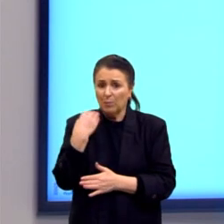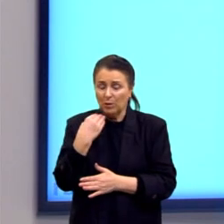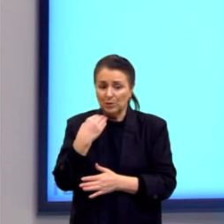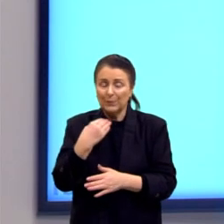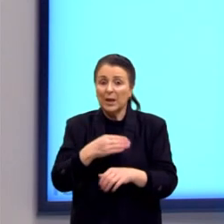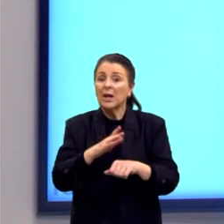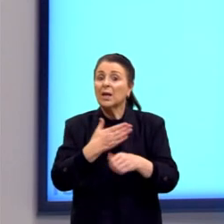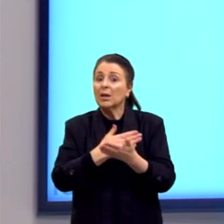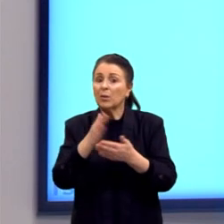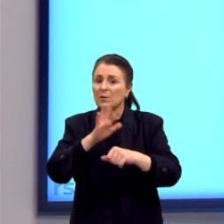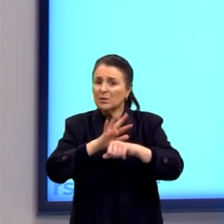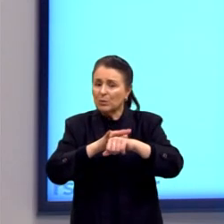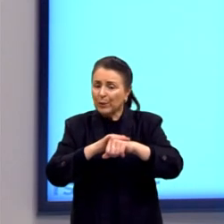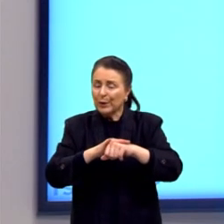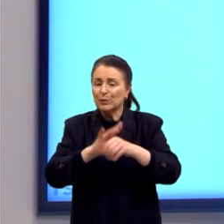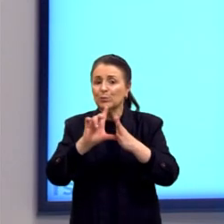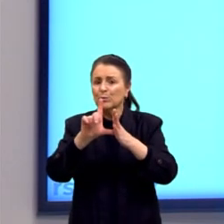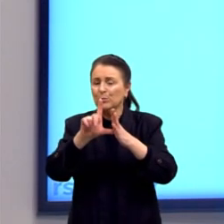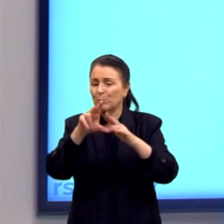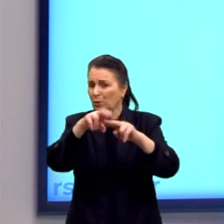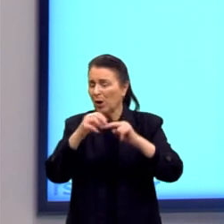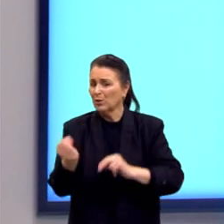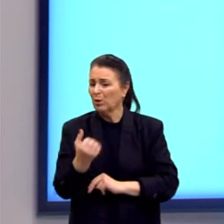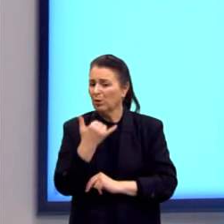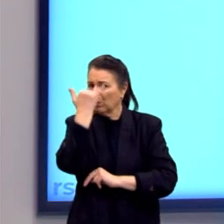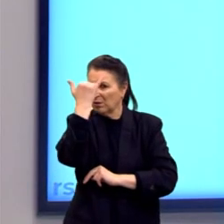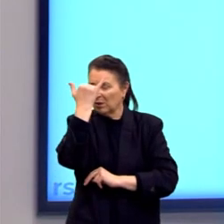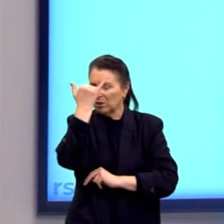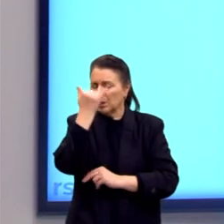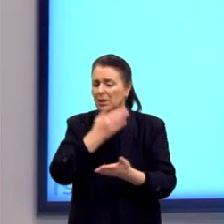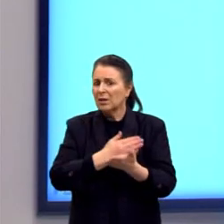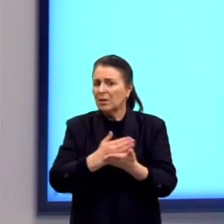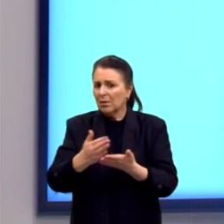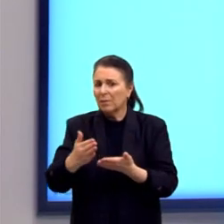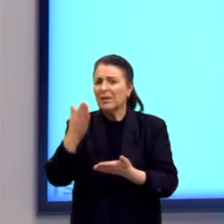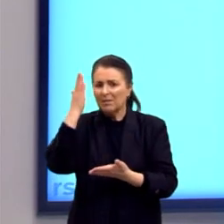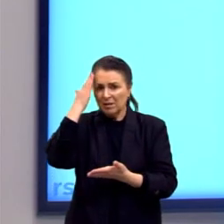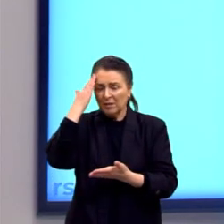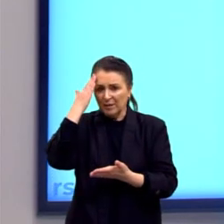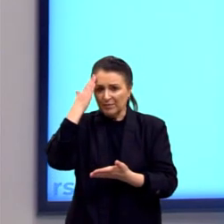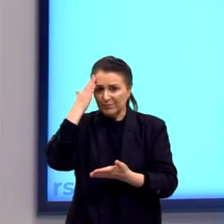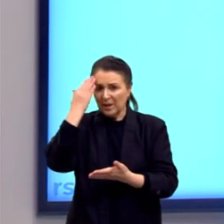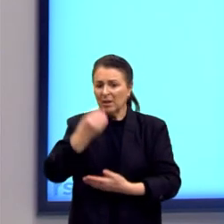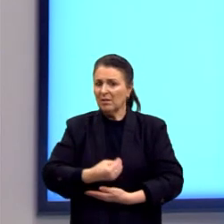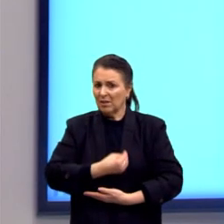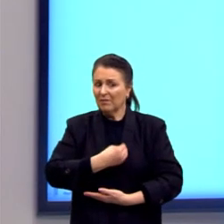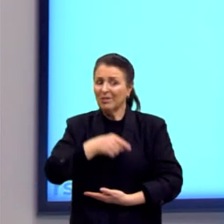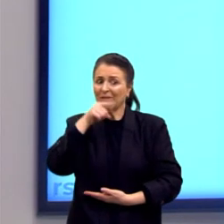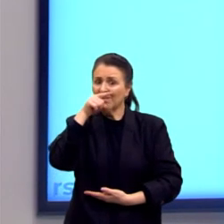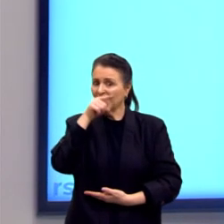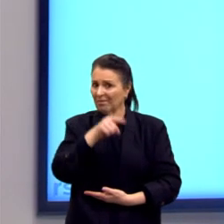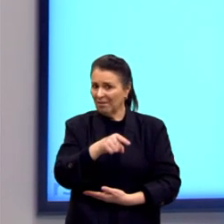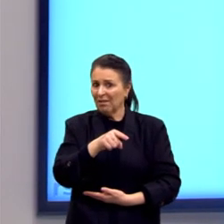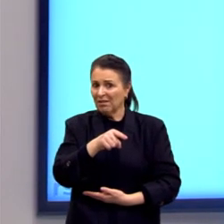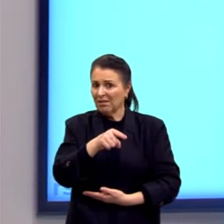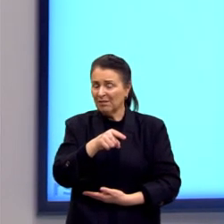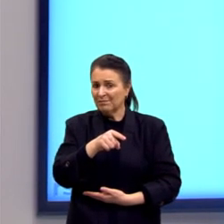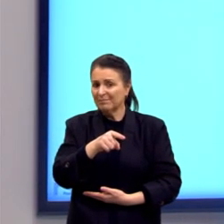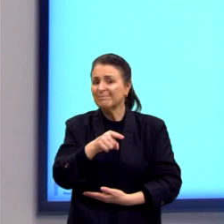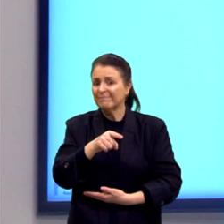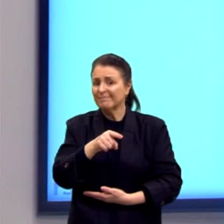adoece depois de um pequeno acidente e logo compreende que se encaminha para o fim de modo impossível de parar.